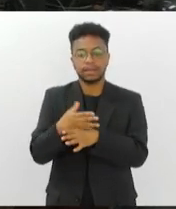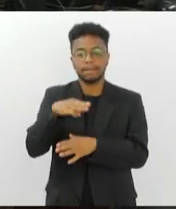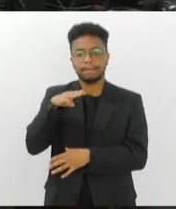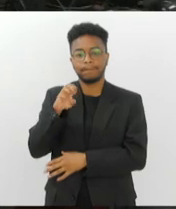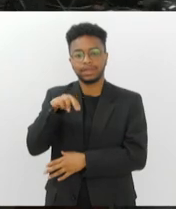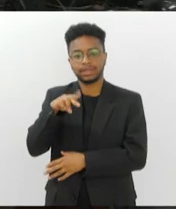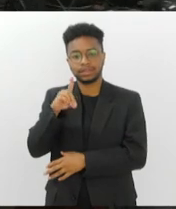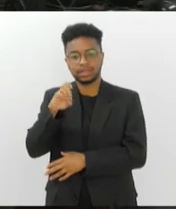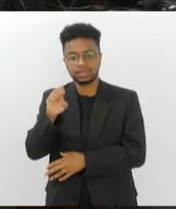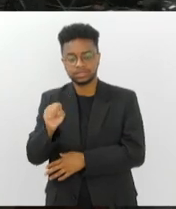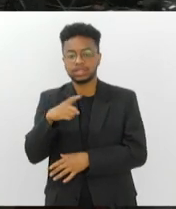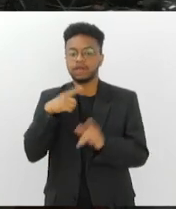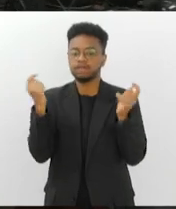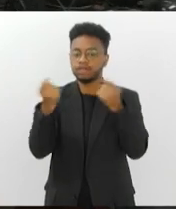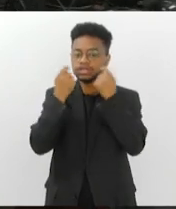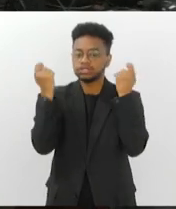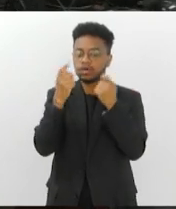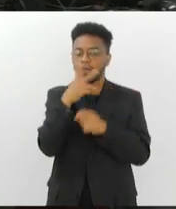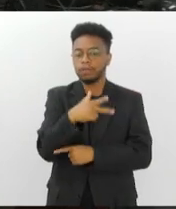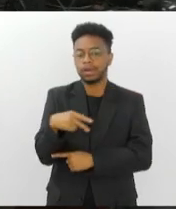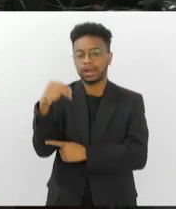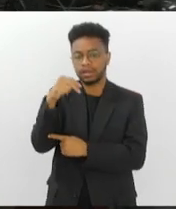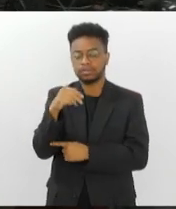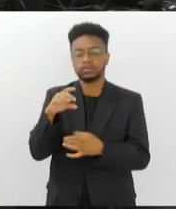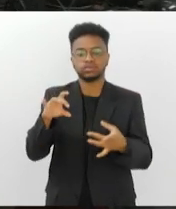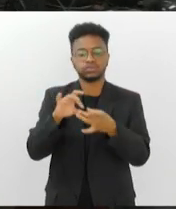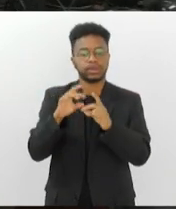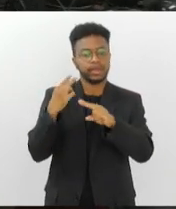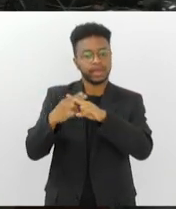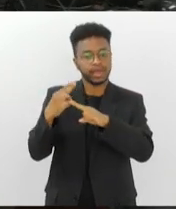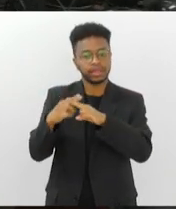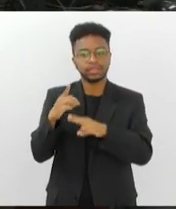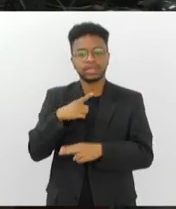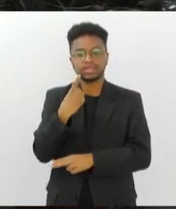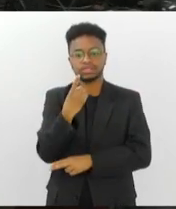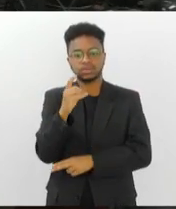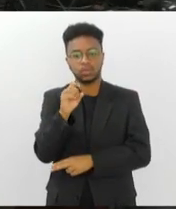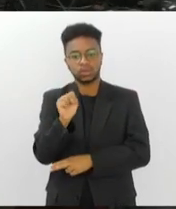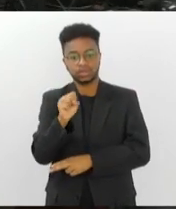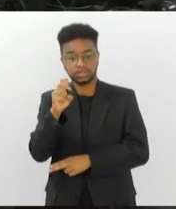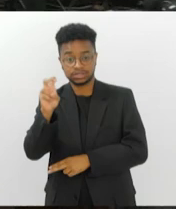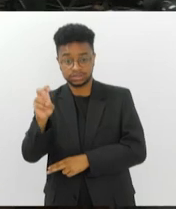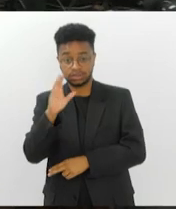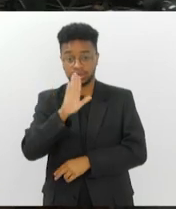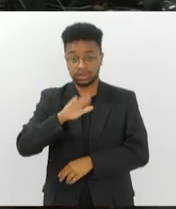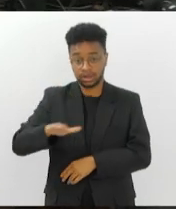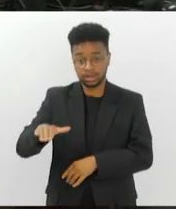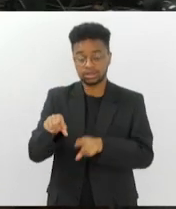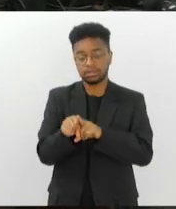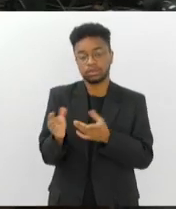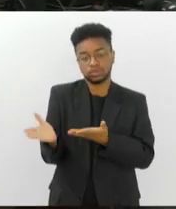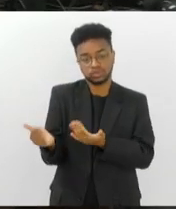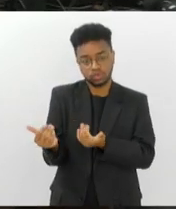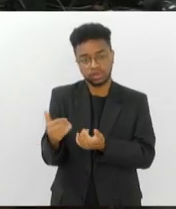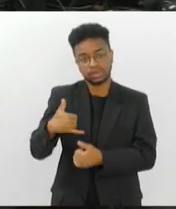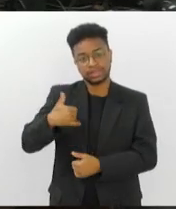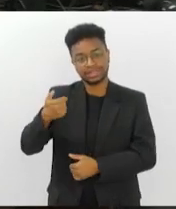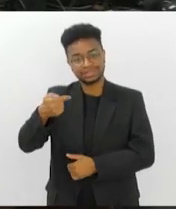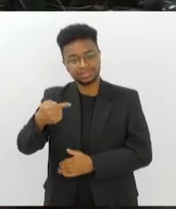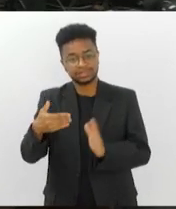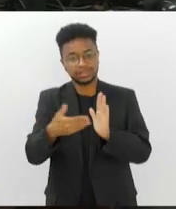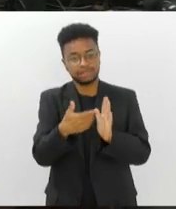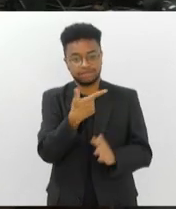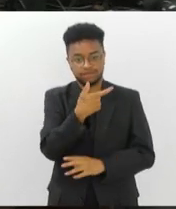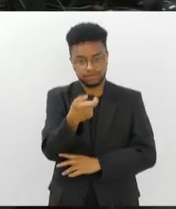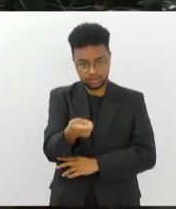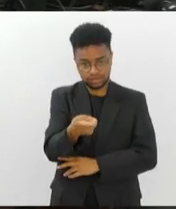Paralímpico Loterias Caixa. 185 crianças e jovens de 7 a 20